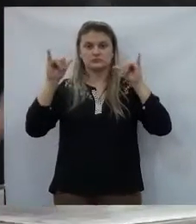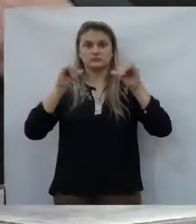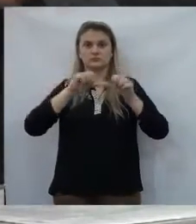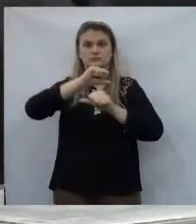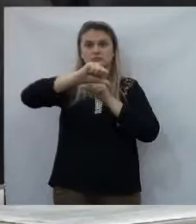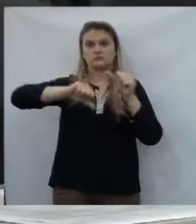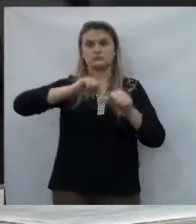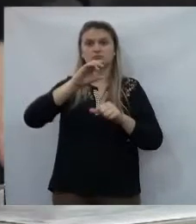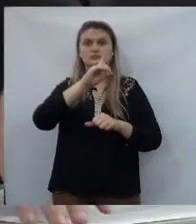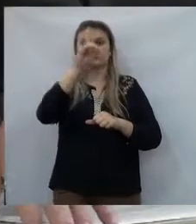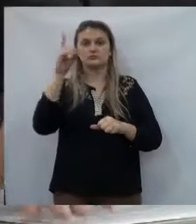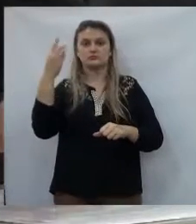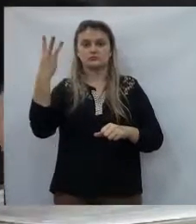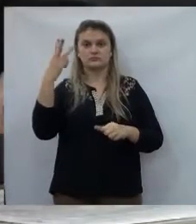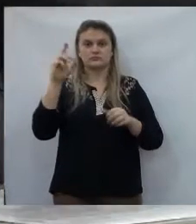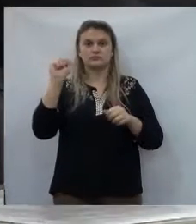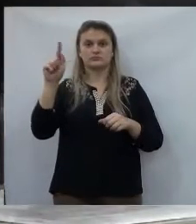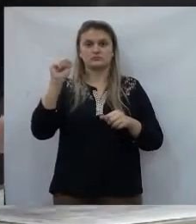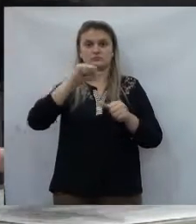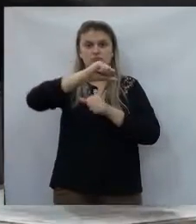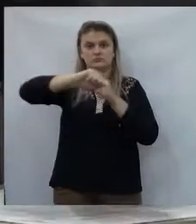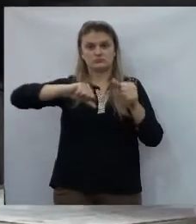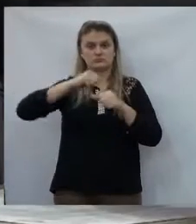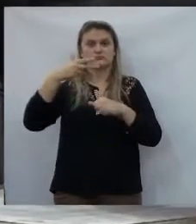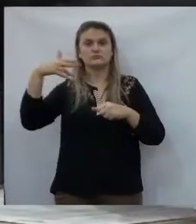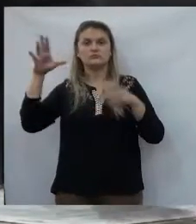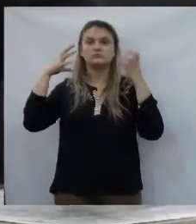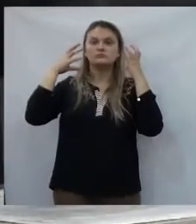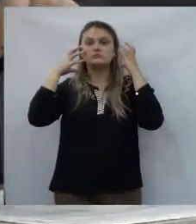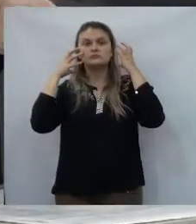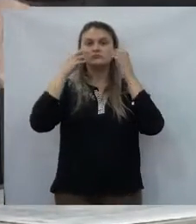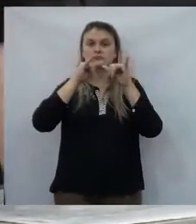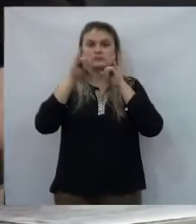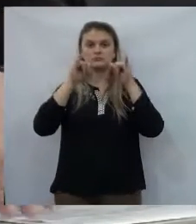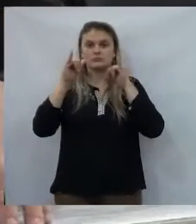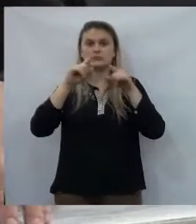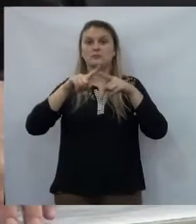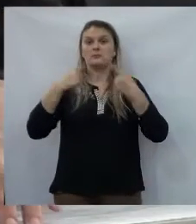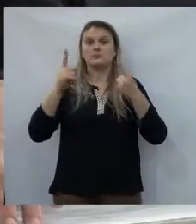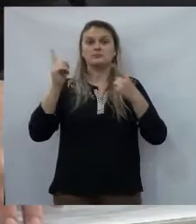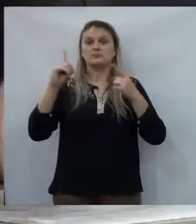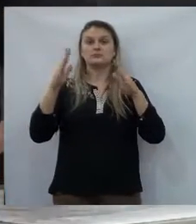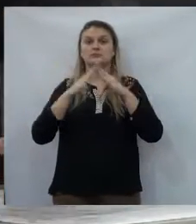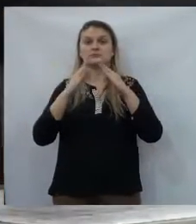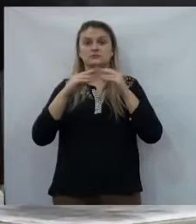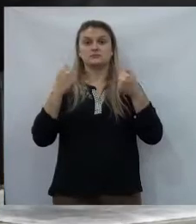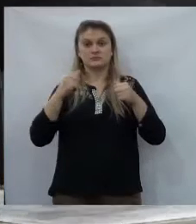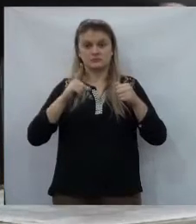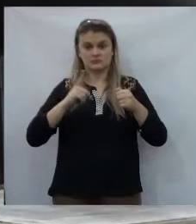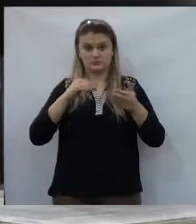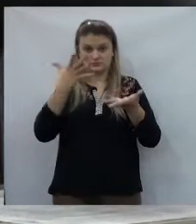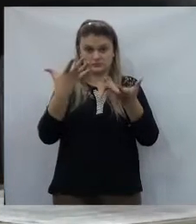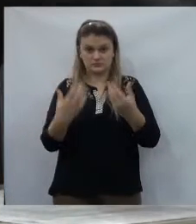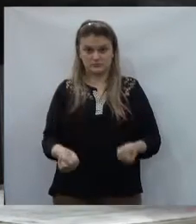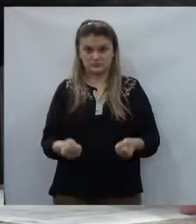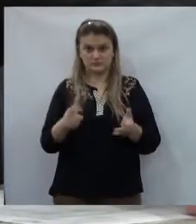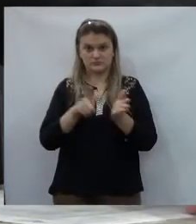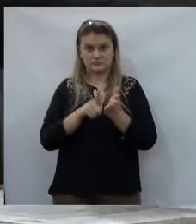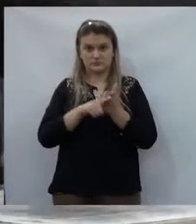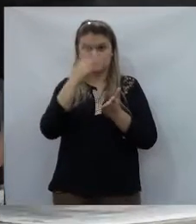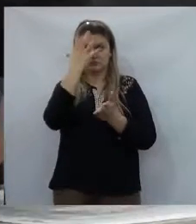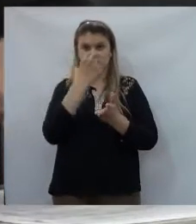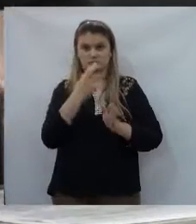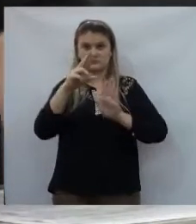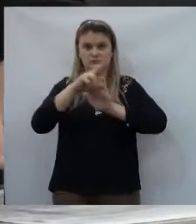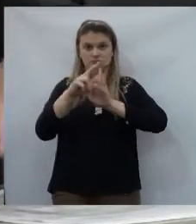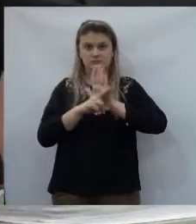que do dia 3, do 8, teria alteração. Foi nas rádios, mas aqui não é a casa da mãe Joana, aqui tem que ter uma autorização. Então,